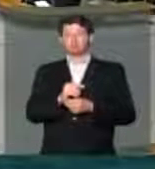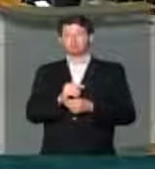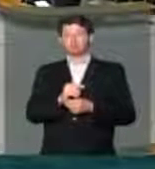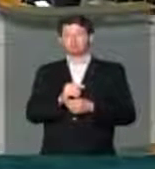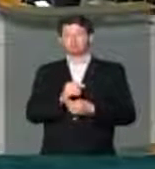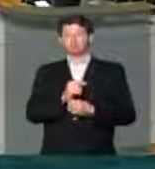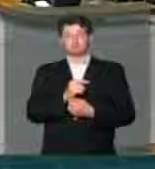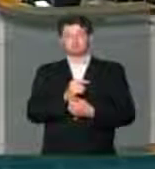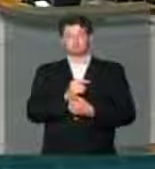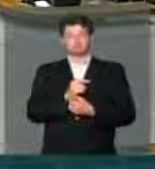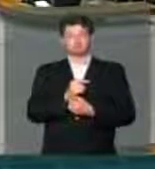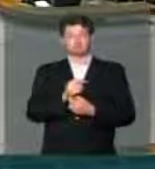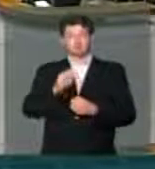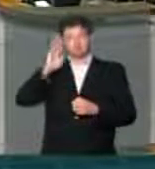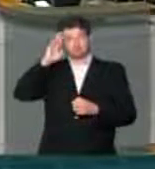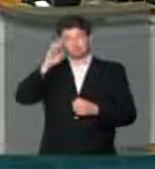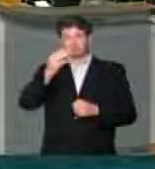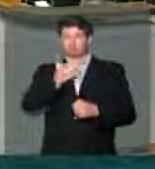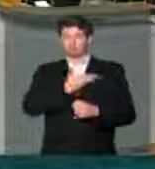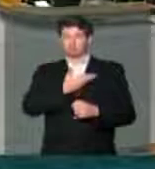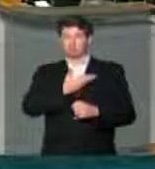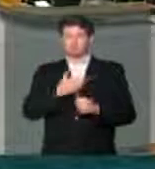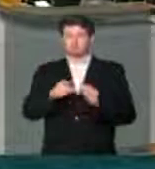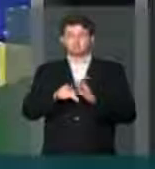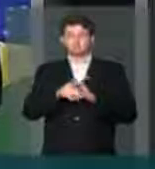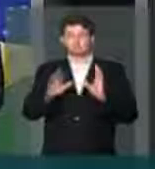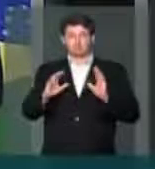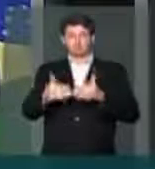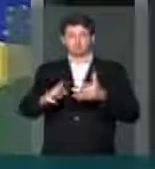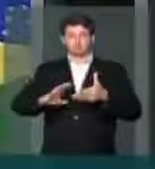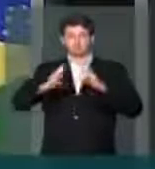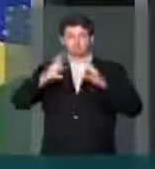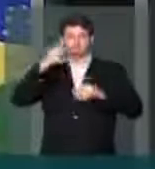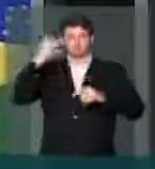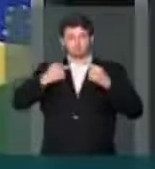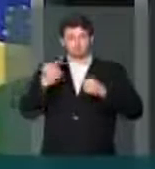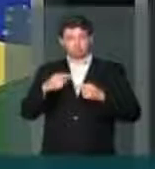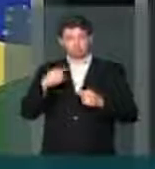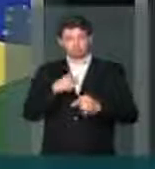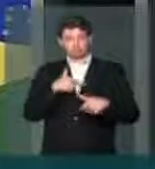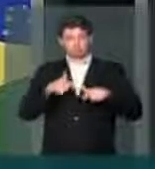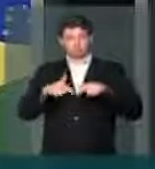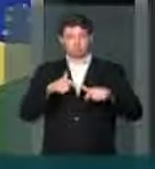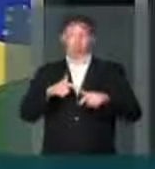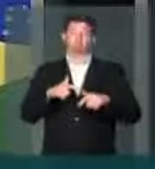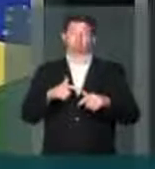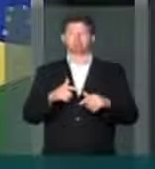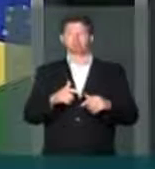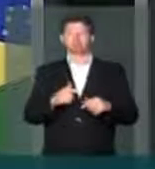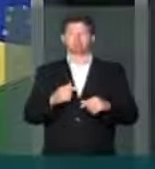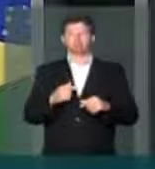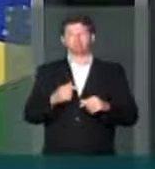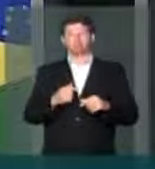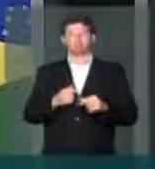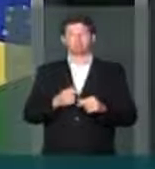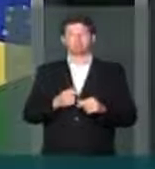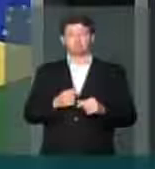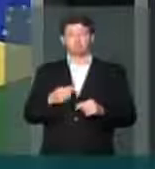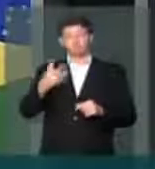especialmente os colegas e colegas deputadas da Comissão de Reforma Política, onde trabalhamos por mais de 40